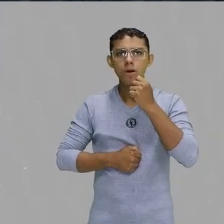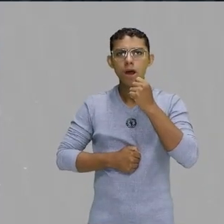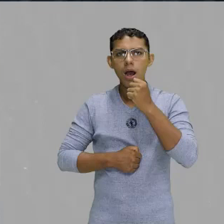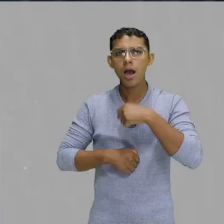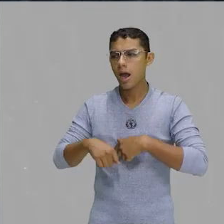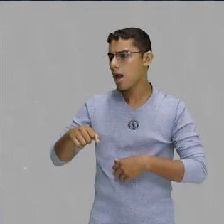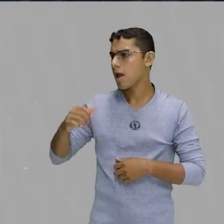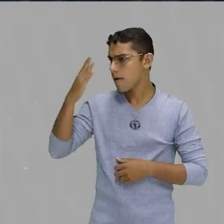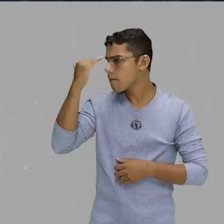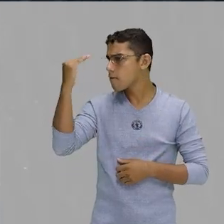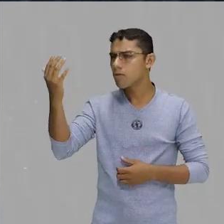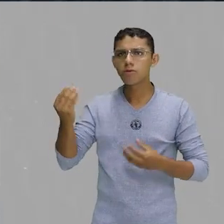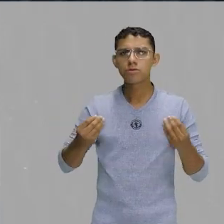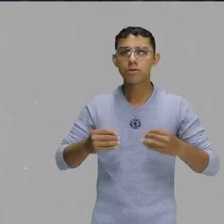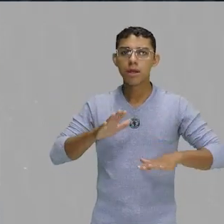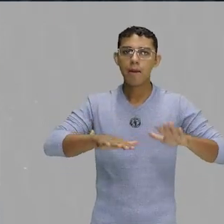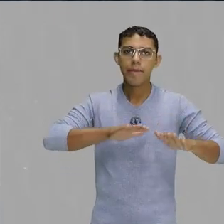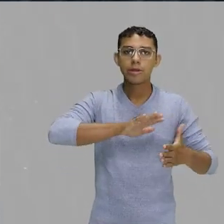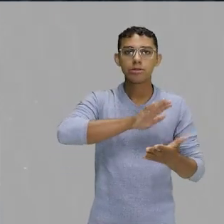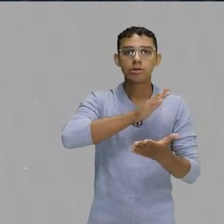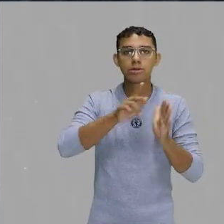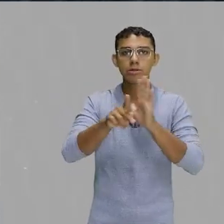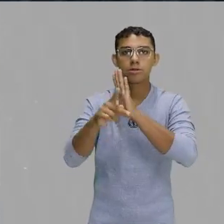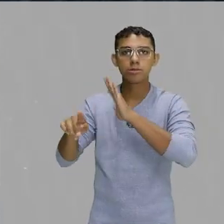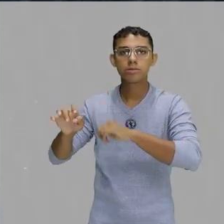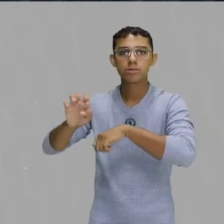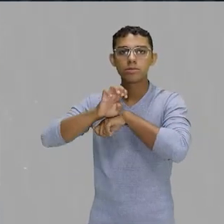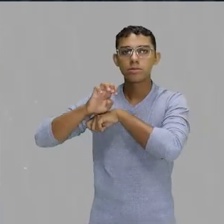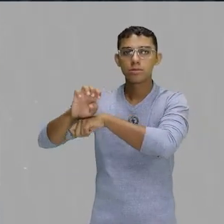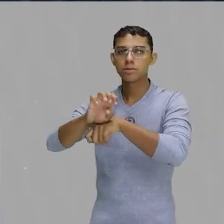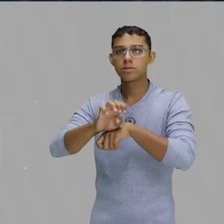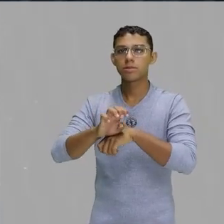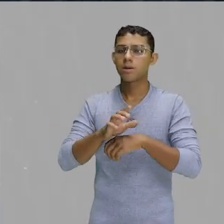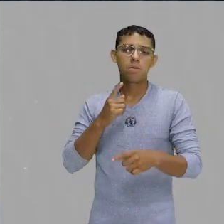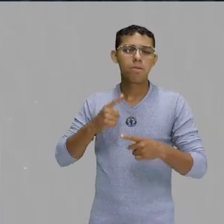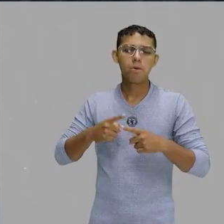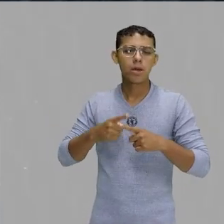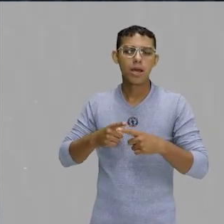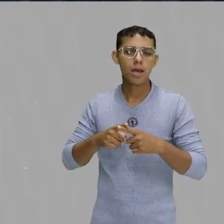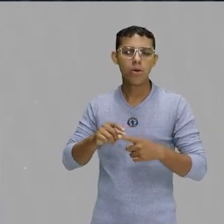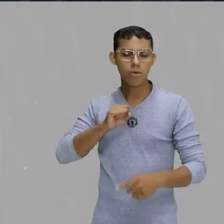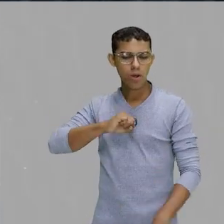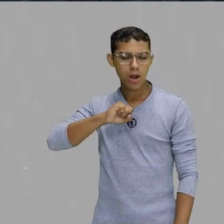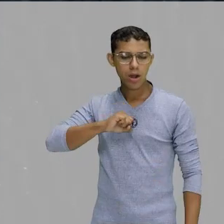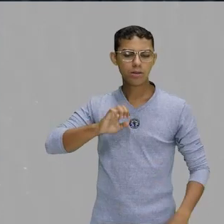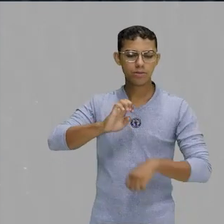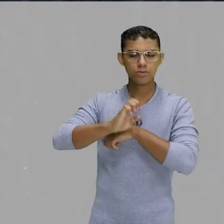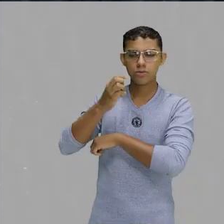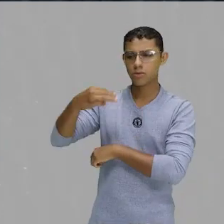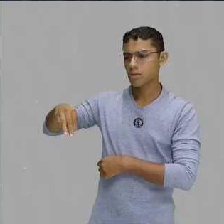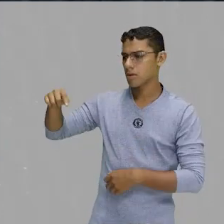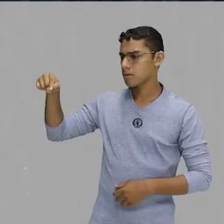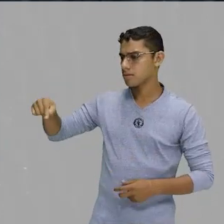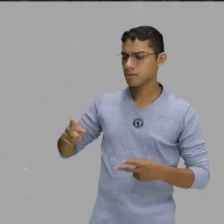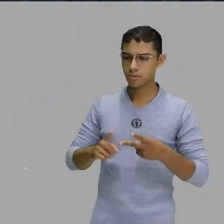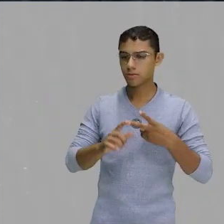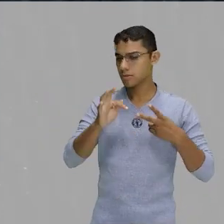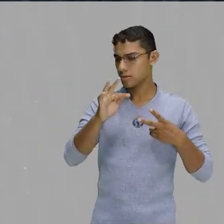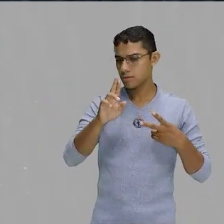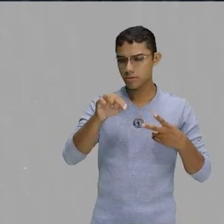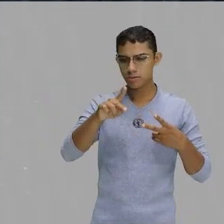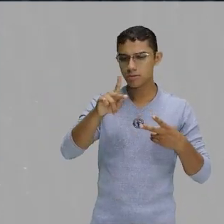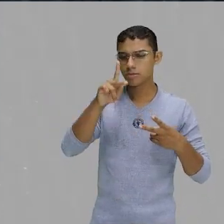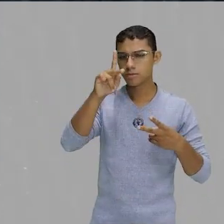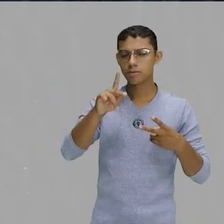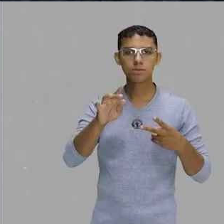estado para estado, porque sempre tem um ritmo, mas por que o regga é tão popular no Maranhão, né? Por que o funk e o